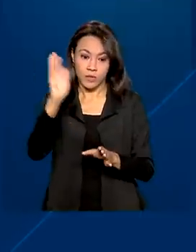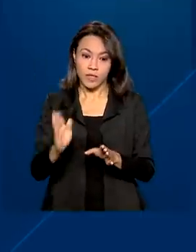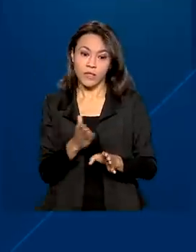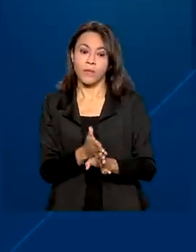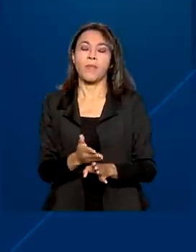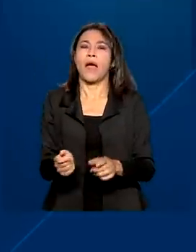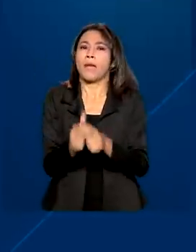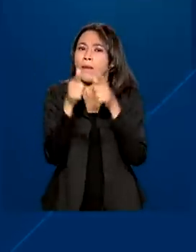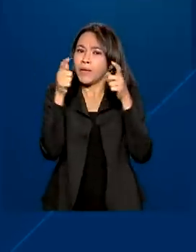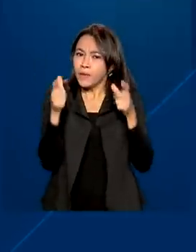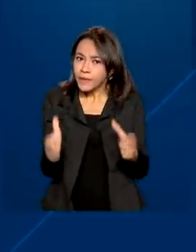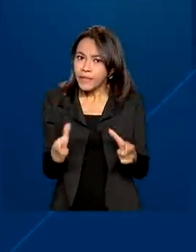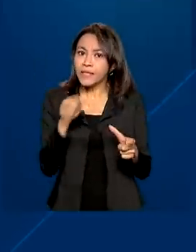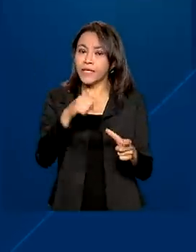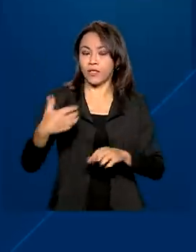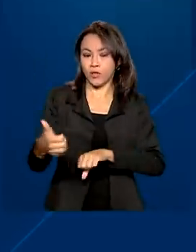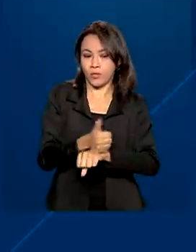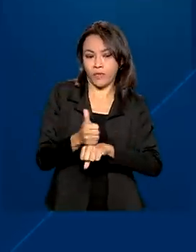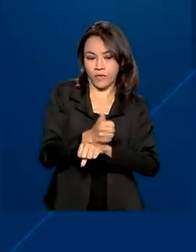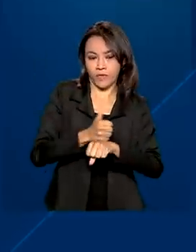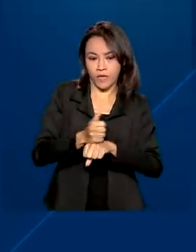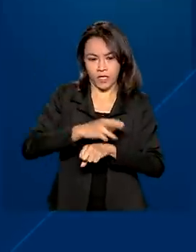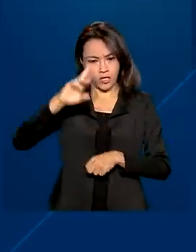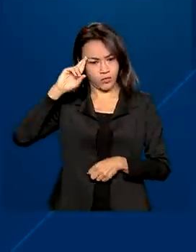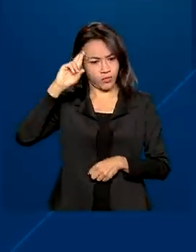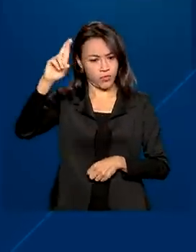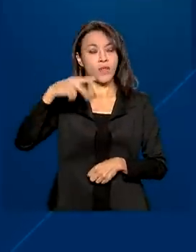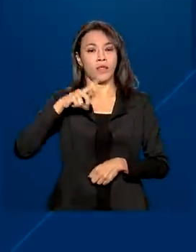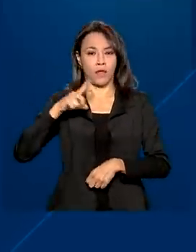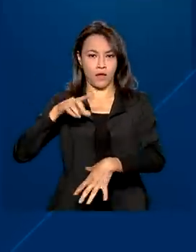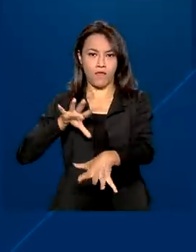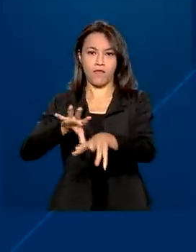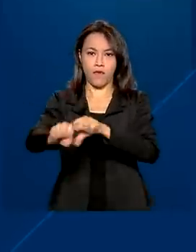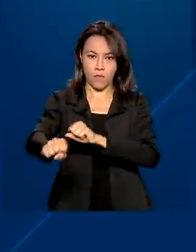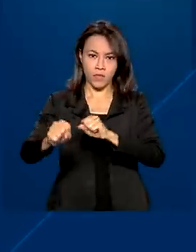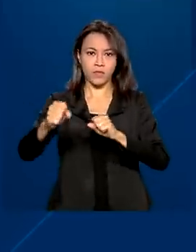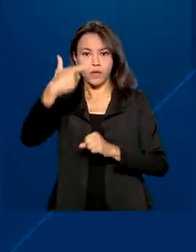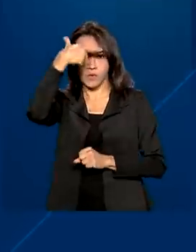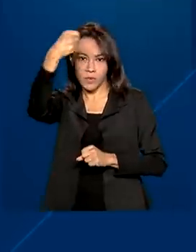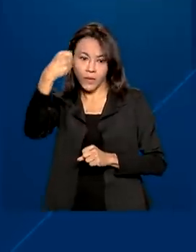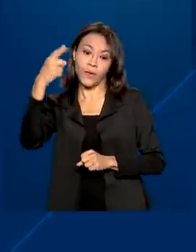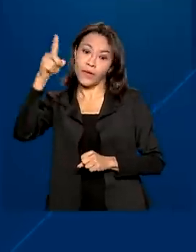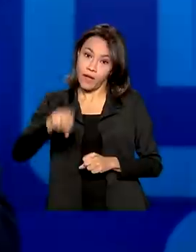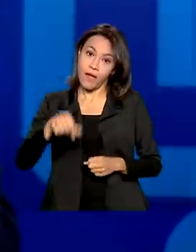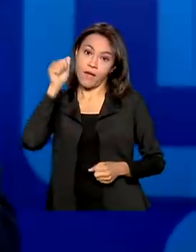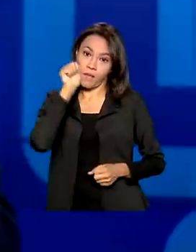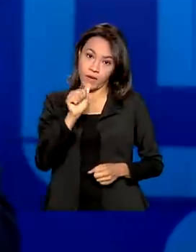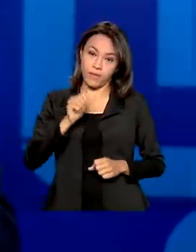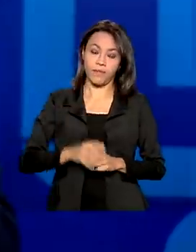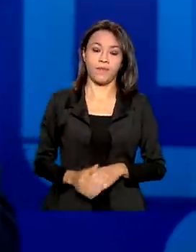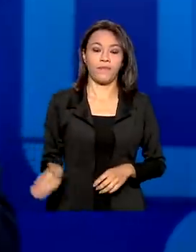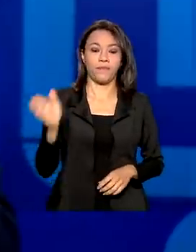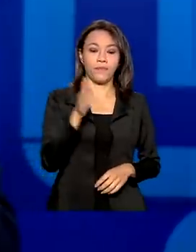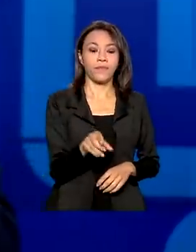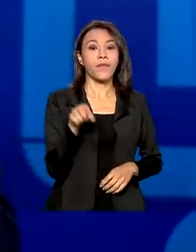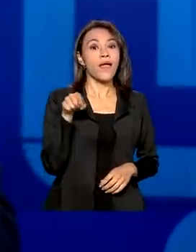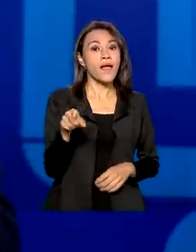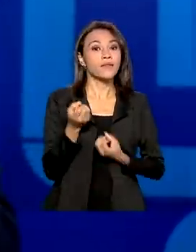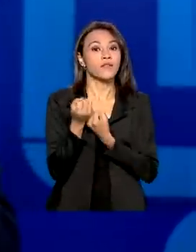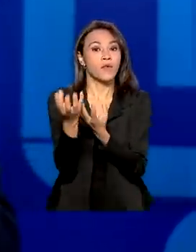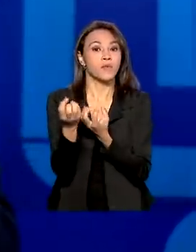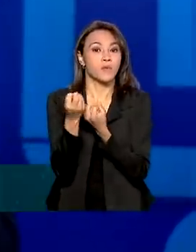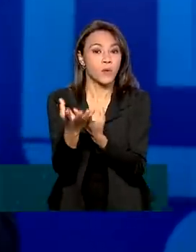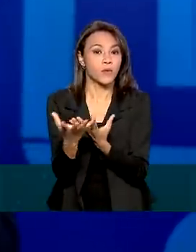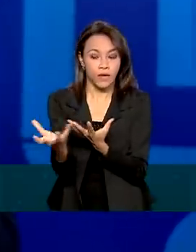profissionais que exercem o cargo de direção tem formação superior e é mulher. São dados que vão subsidiar a